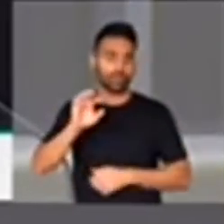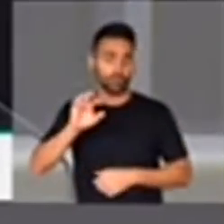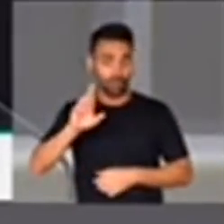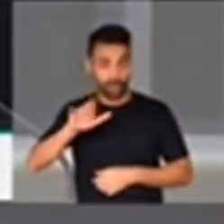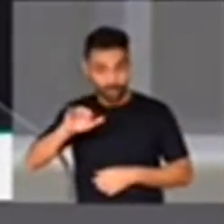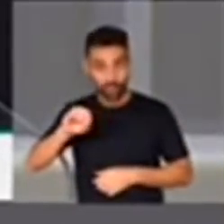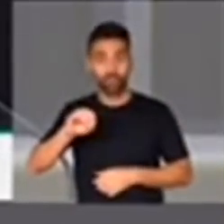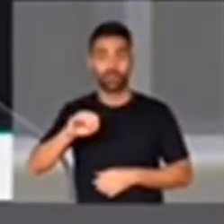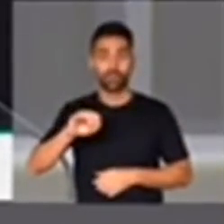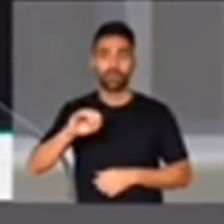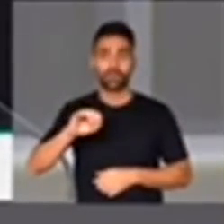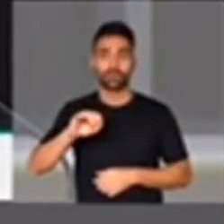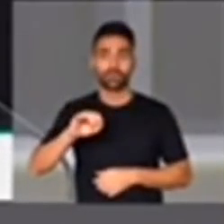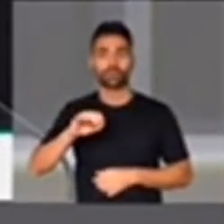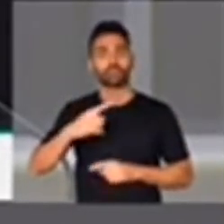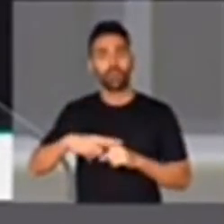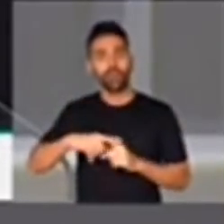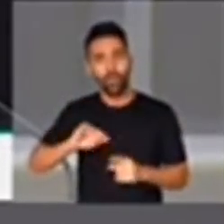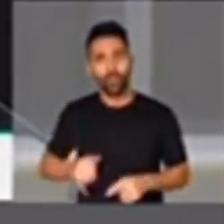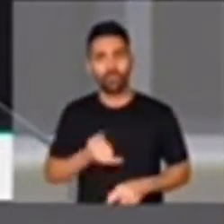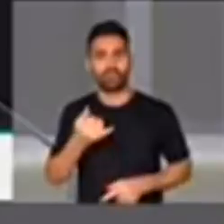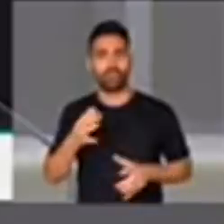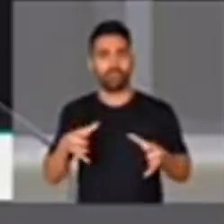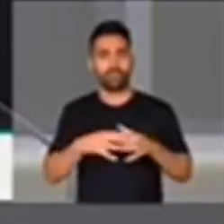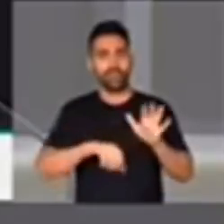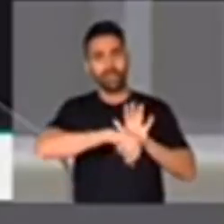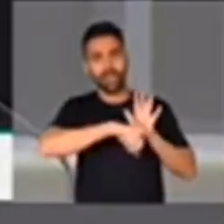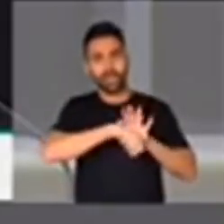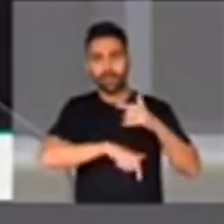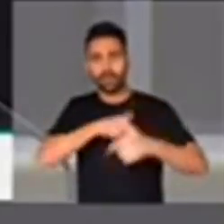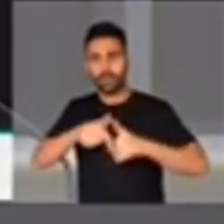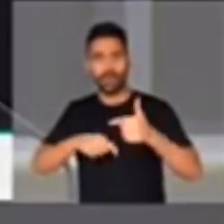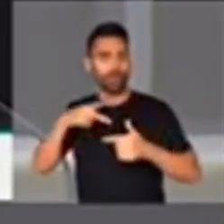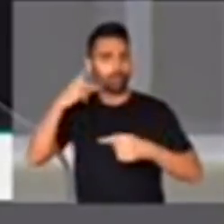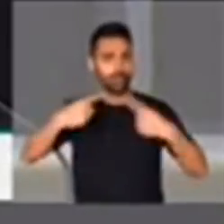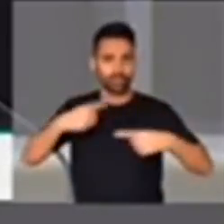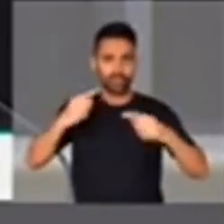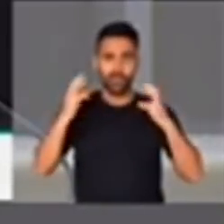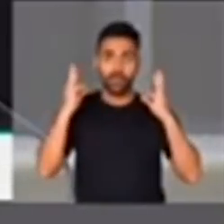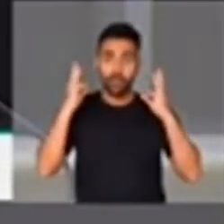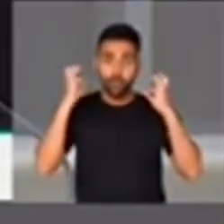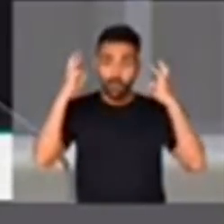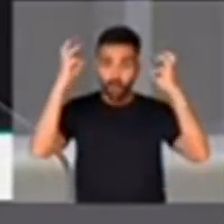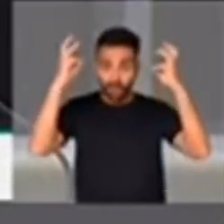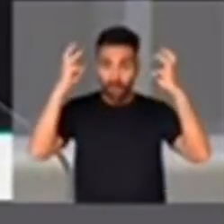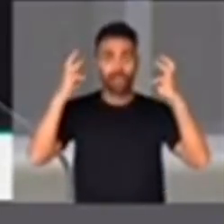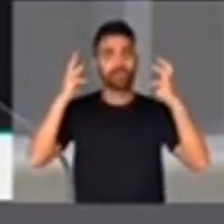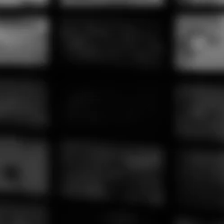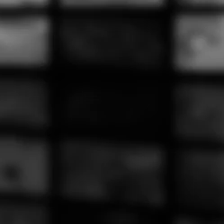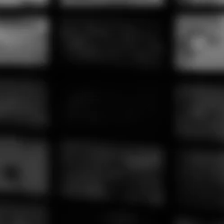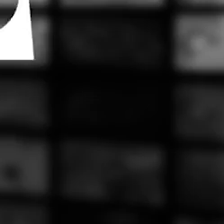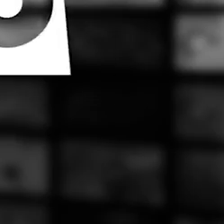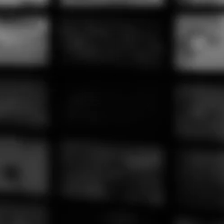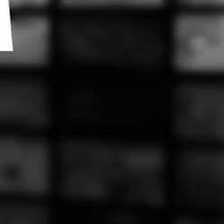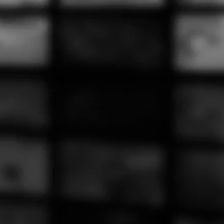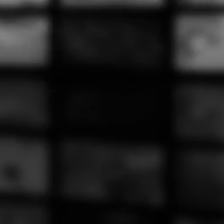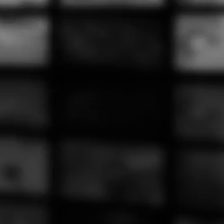no nosso país, utilizando o crime para a ação política. Marielle segue na nossa luta!